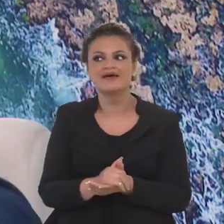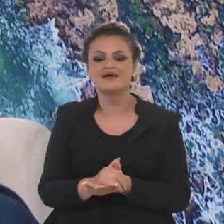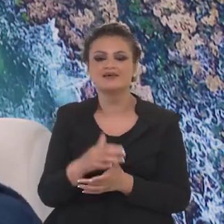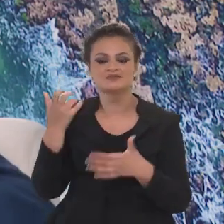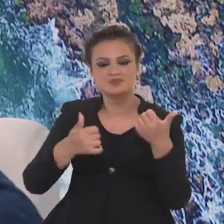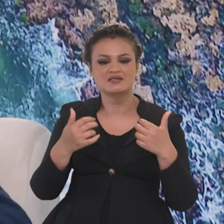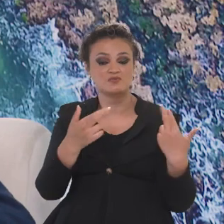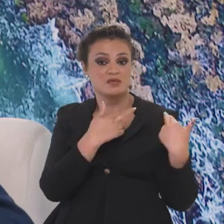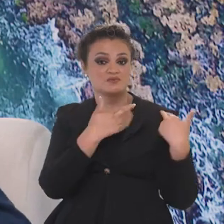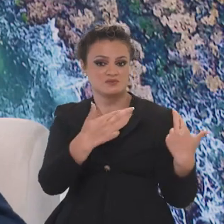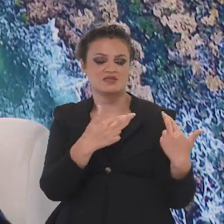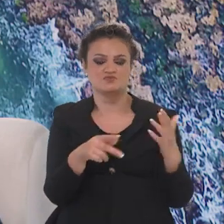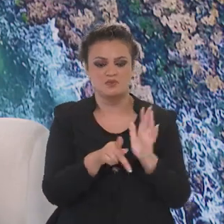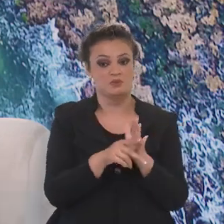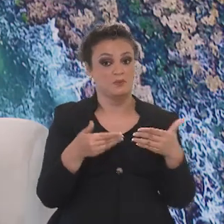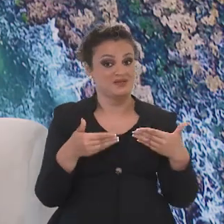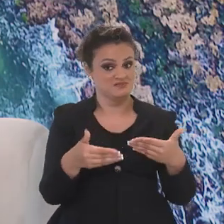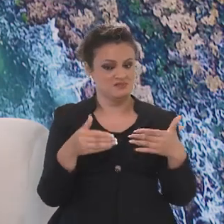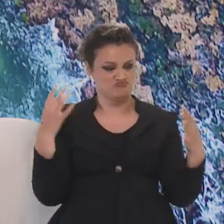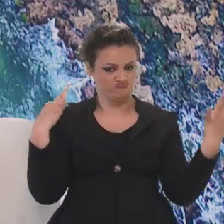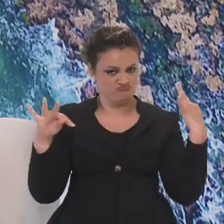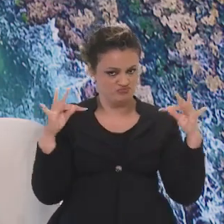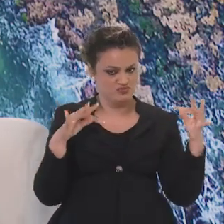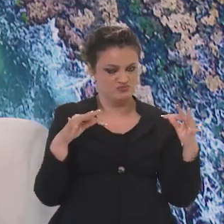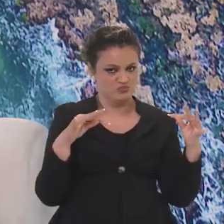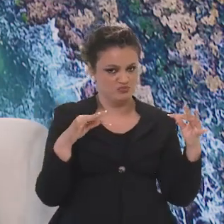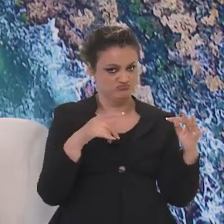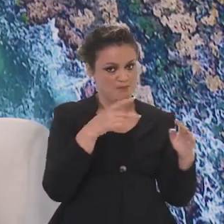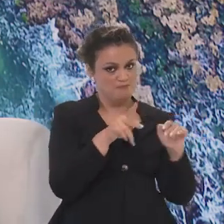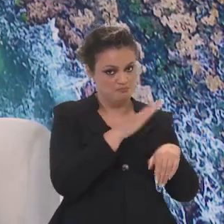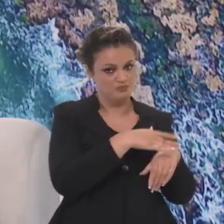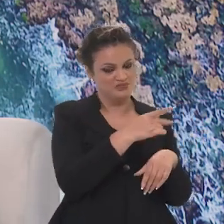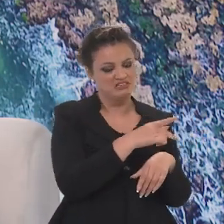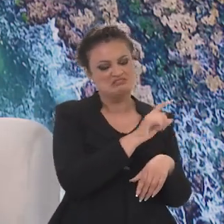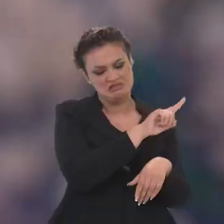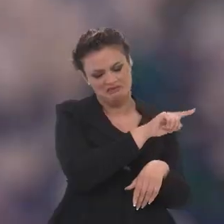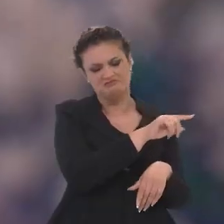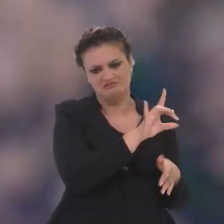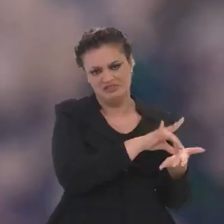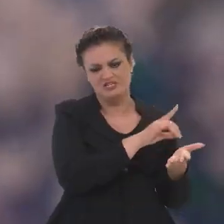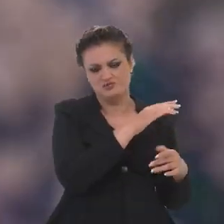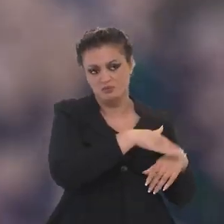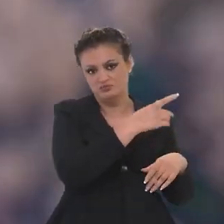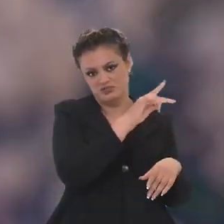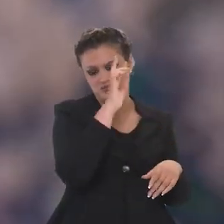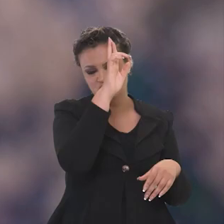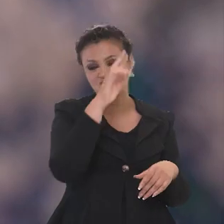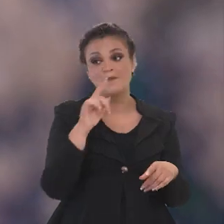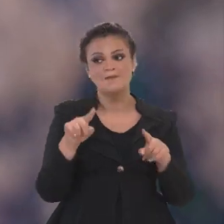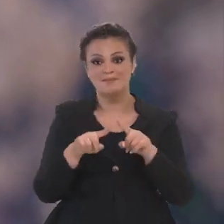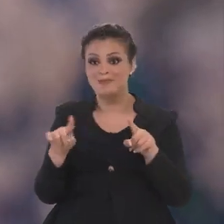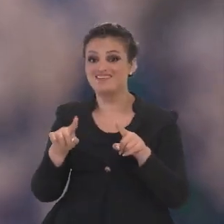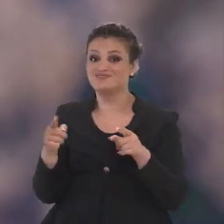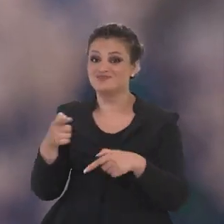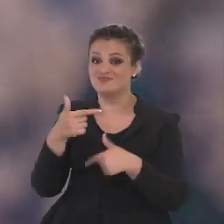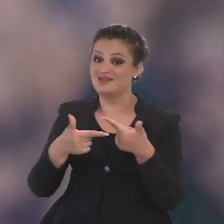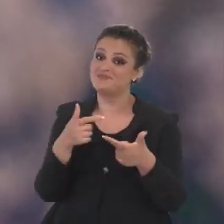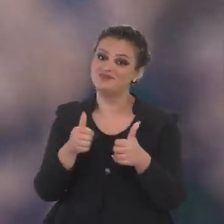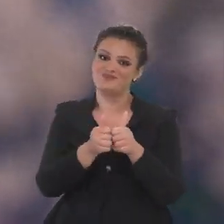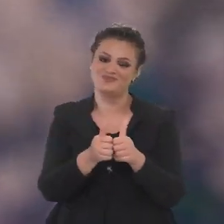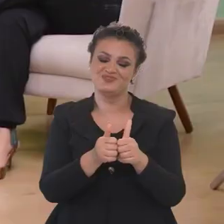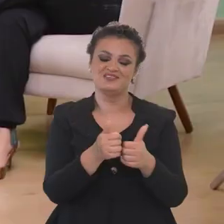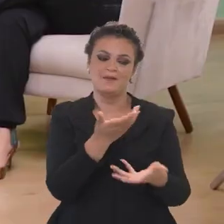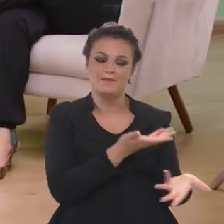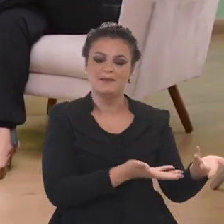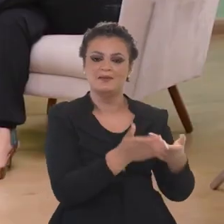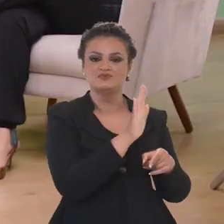por mais que isso seja uma responsabilidade direta do Ministério do Turismo e não da Embaratur, a gente tem que trabalhar junto. Acho que os desafios a gente precisa compartilhar